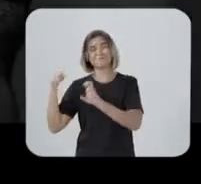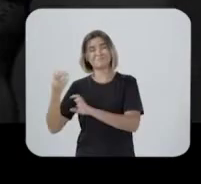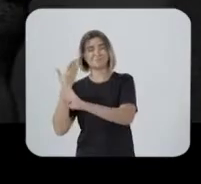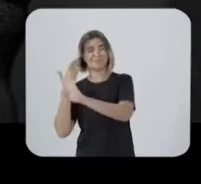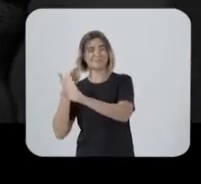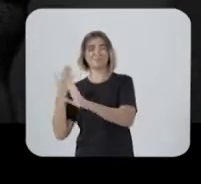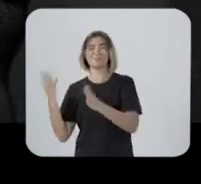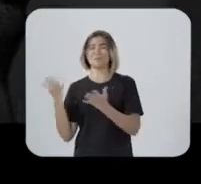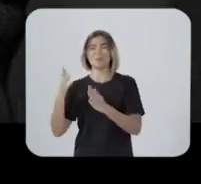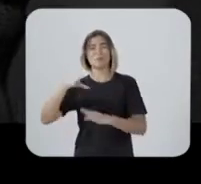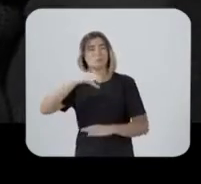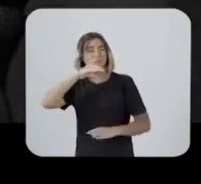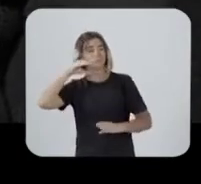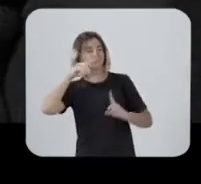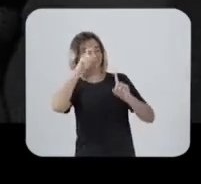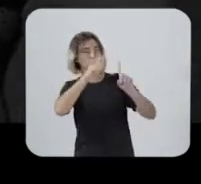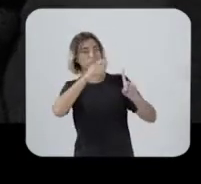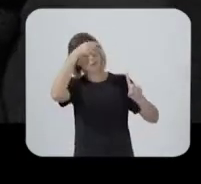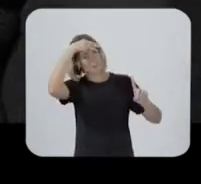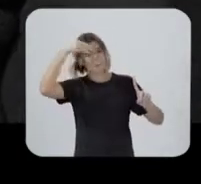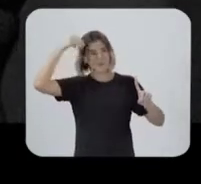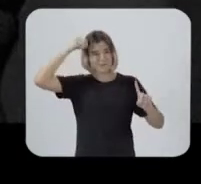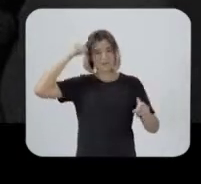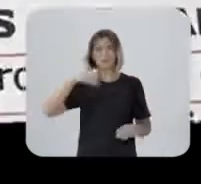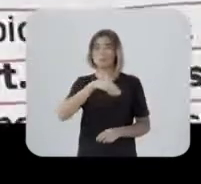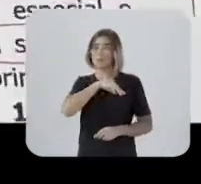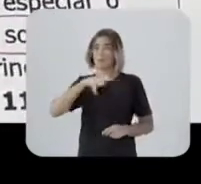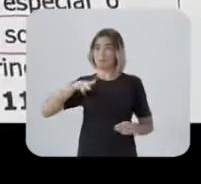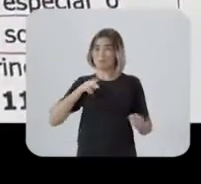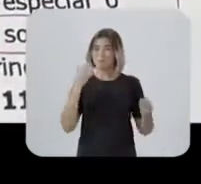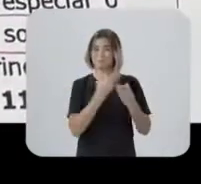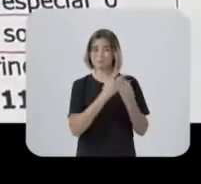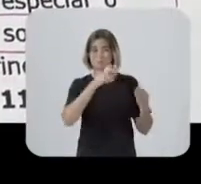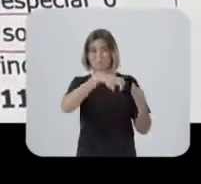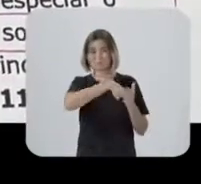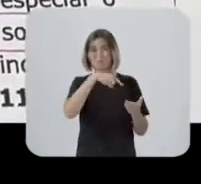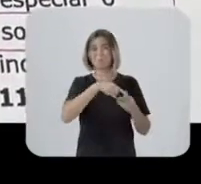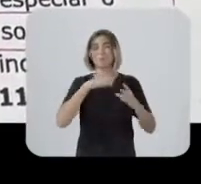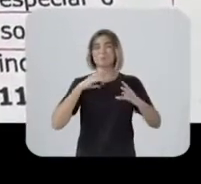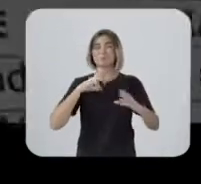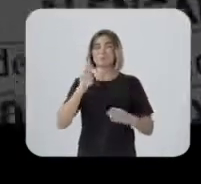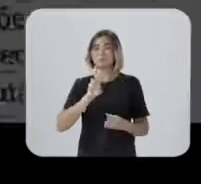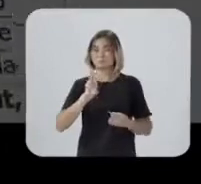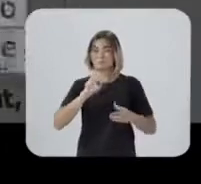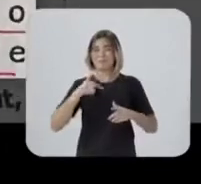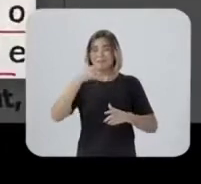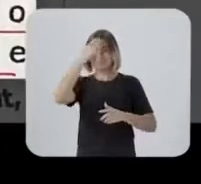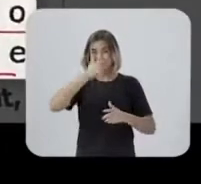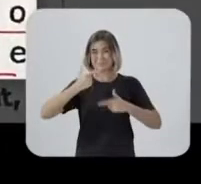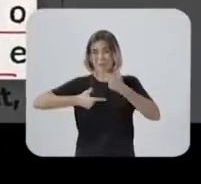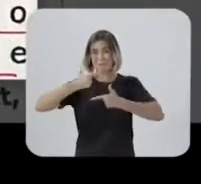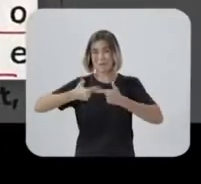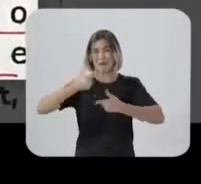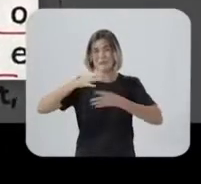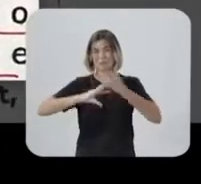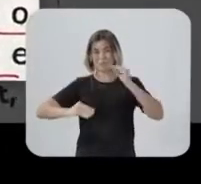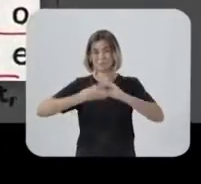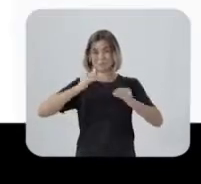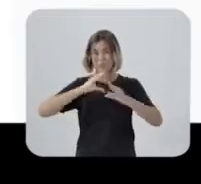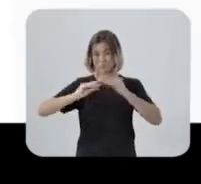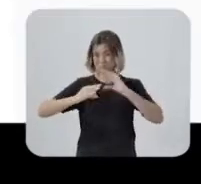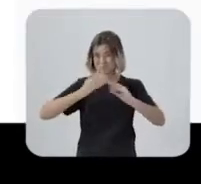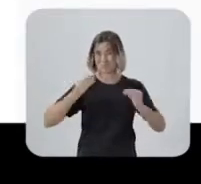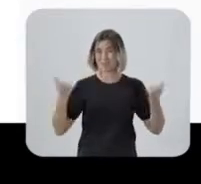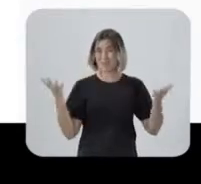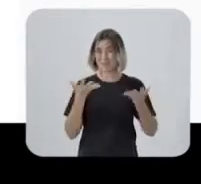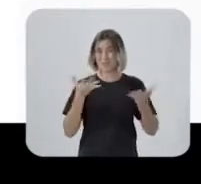ainda presente, mas omitido pela candidata Marília. O Ministério Público pediu a condenação de Marília Reis por contratação de funcionários fantasmas.